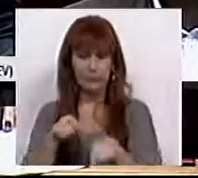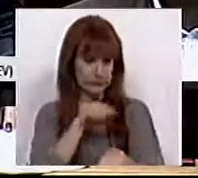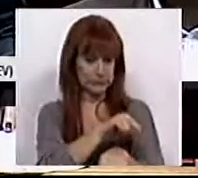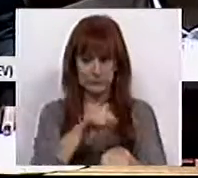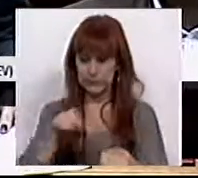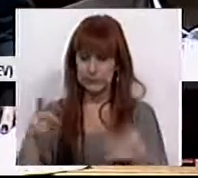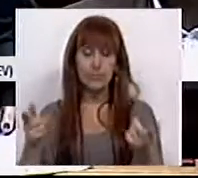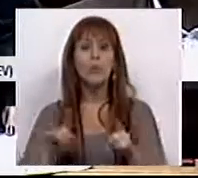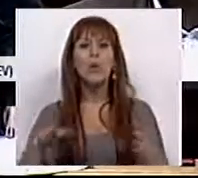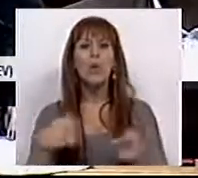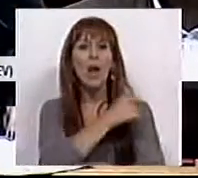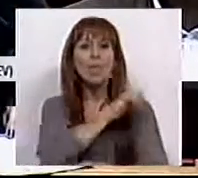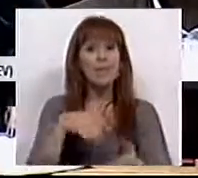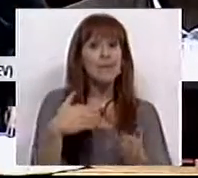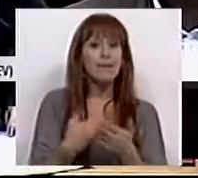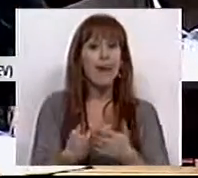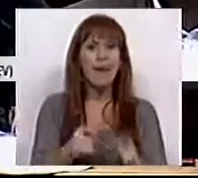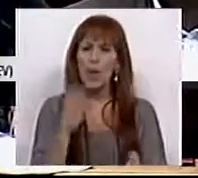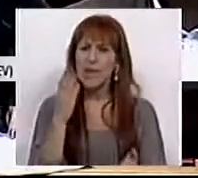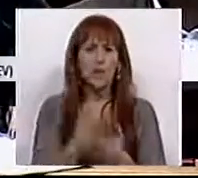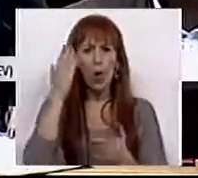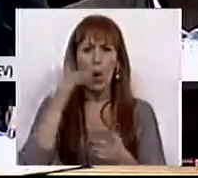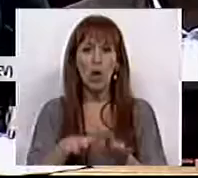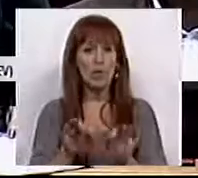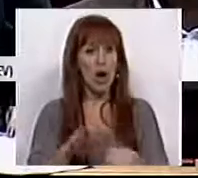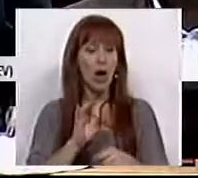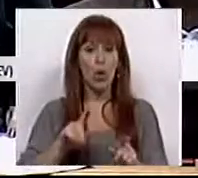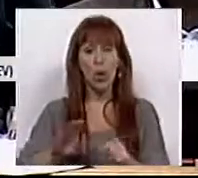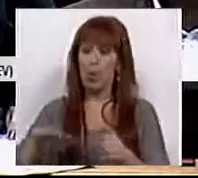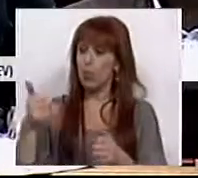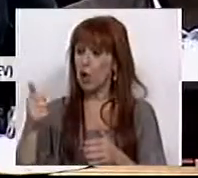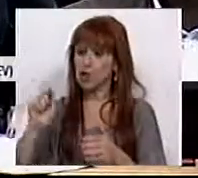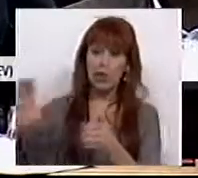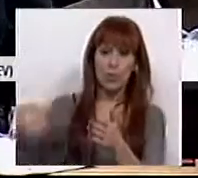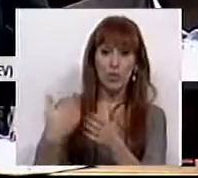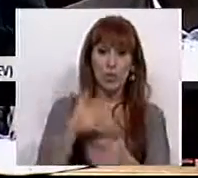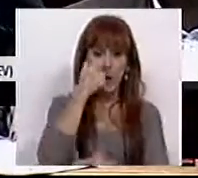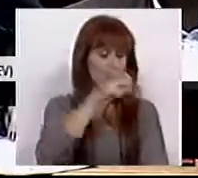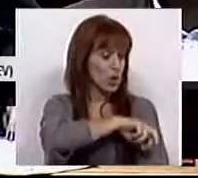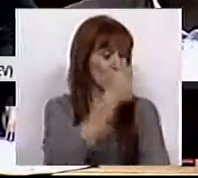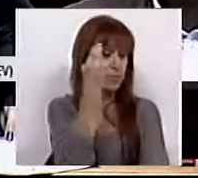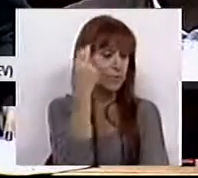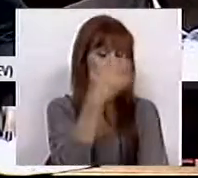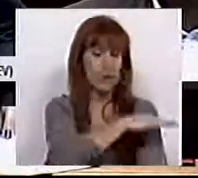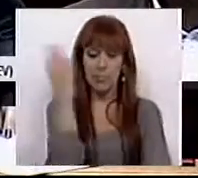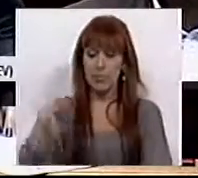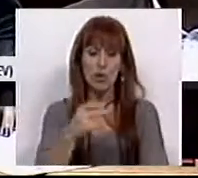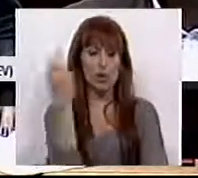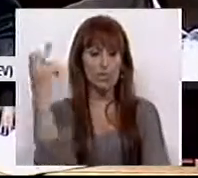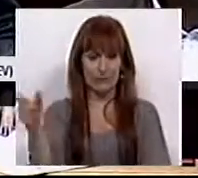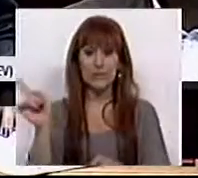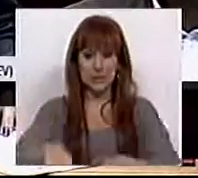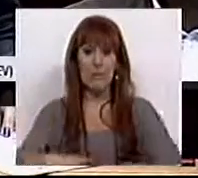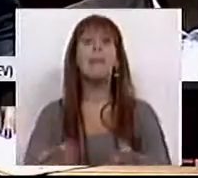causa, dando representação não só, como propõe o Bloco de Esquerda, aos reformados, aposentados e pensionistas,